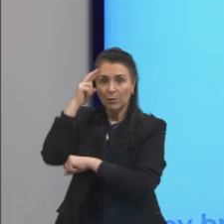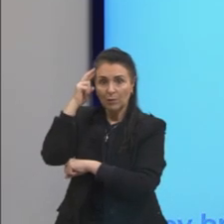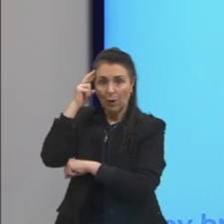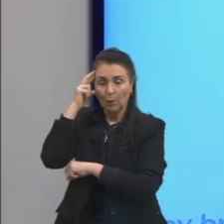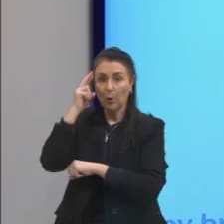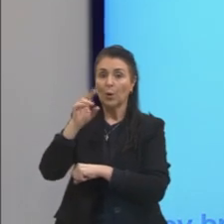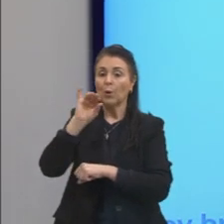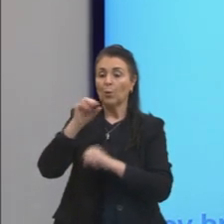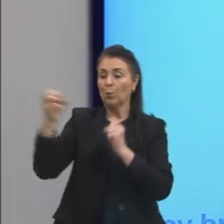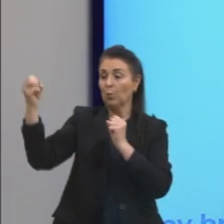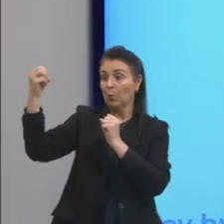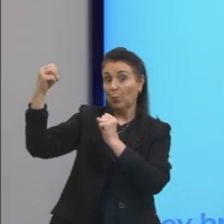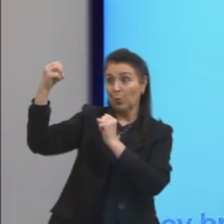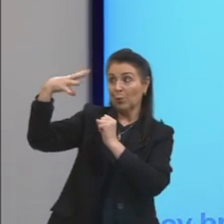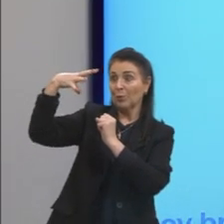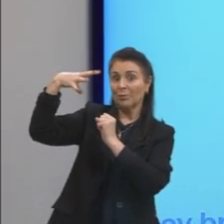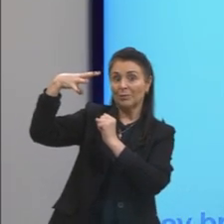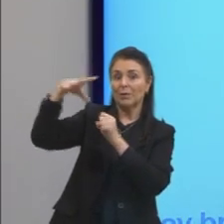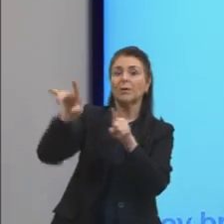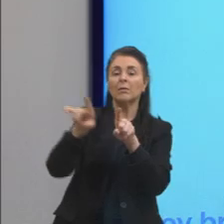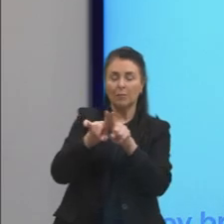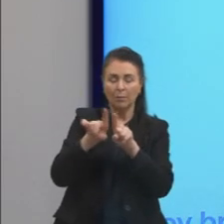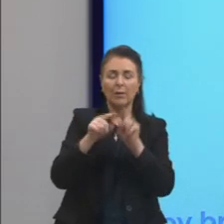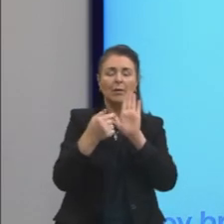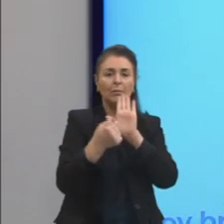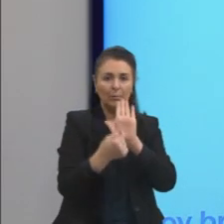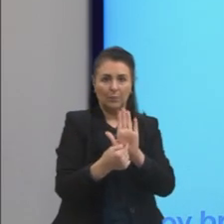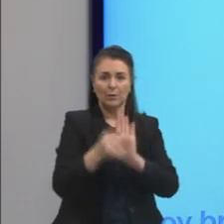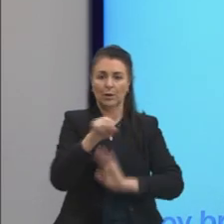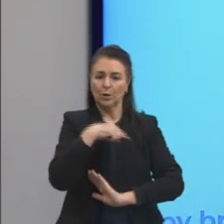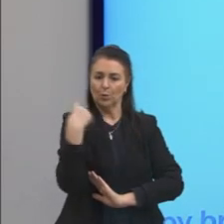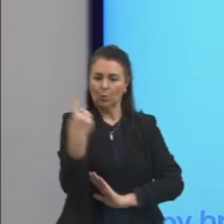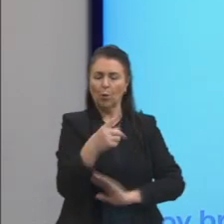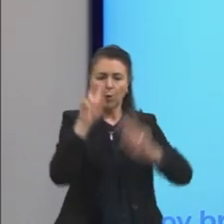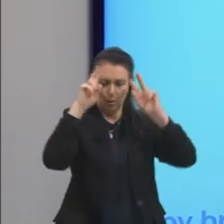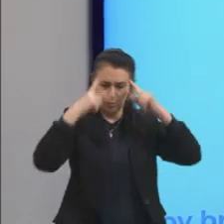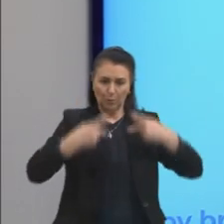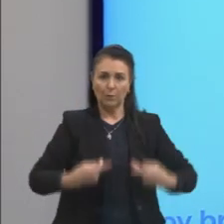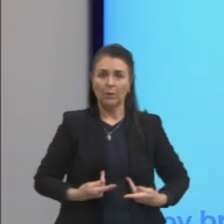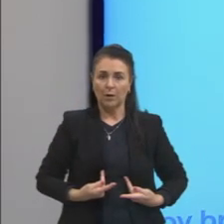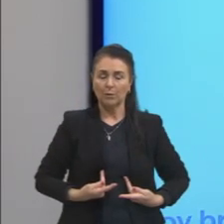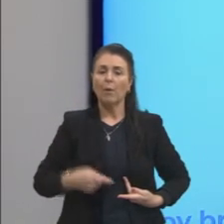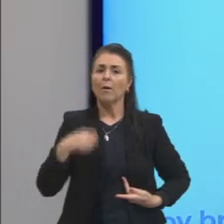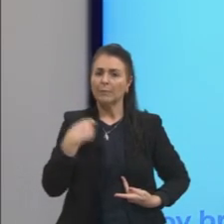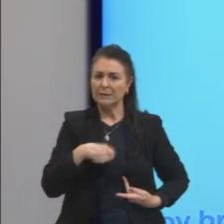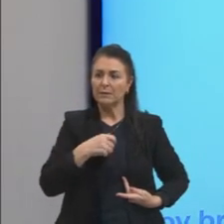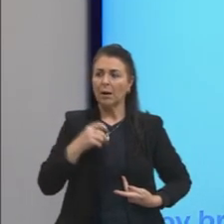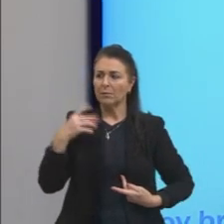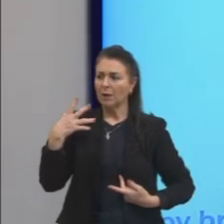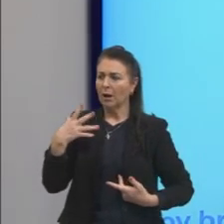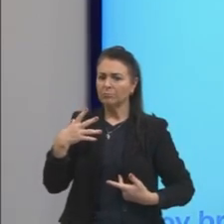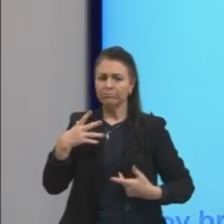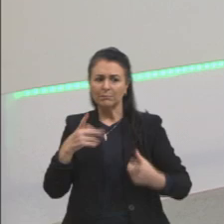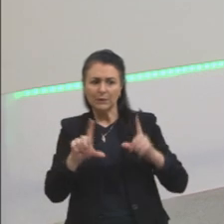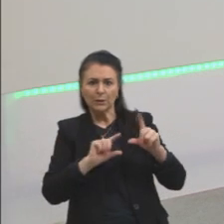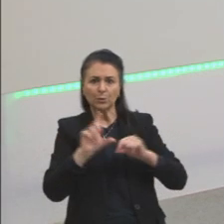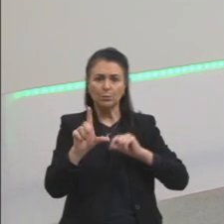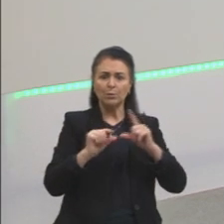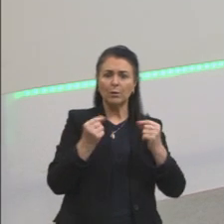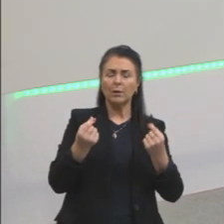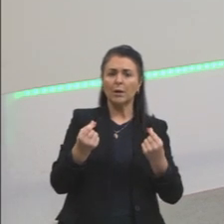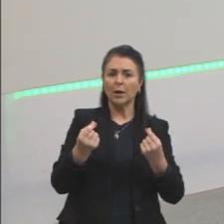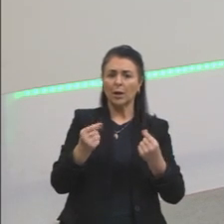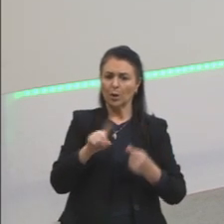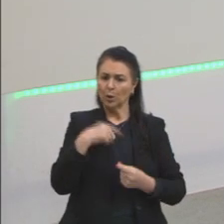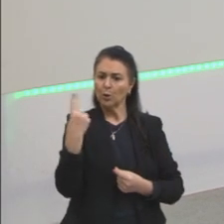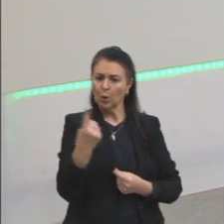corrente, com essa perspectiva de que o conhecimento, o ser humano é que deve decidir, o ser humano que deve ser